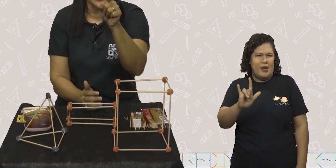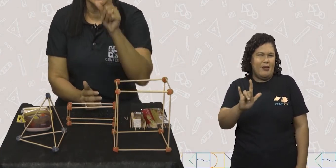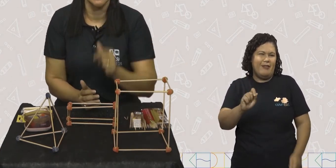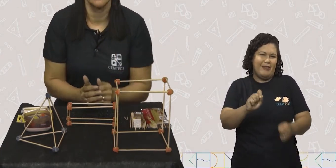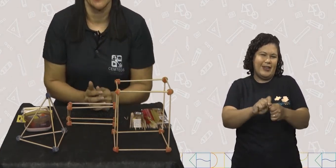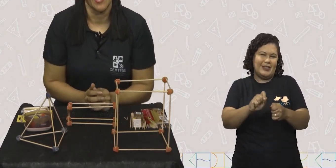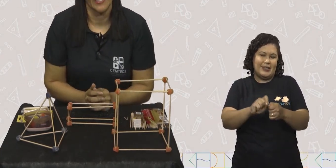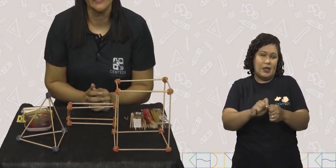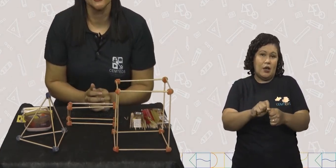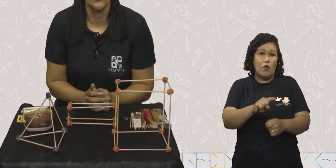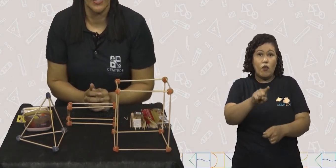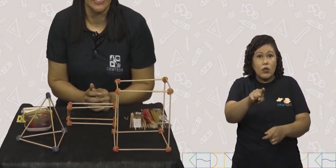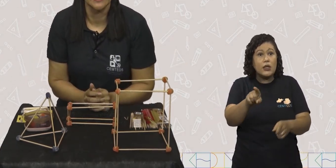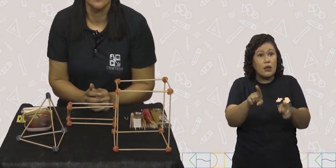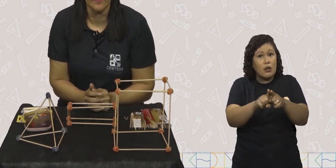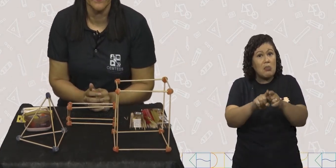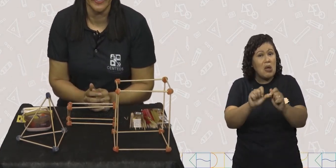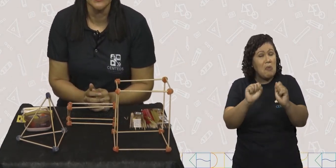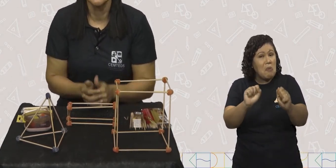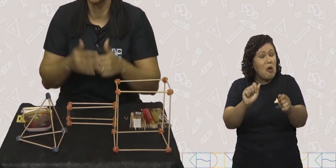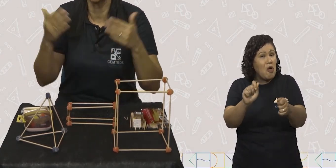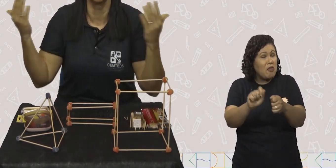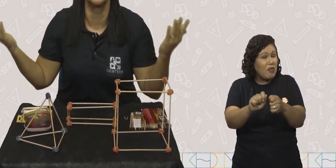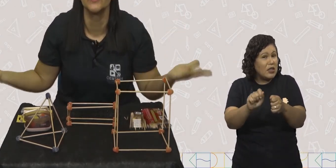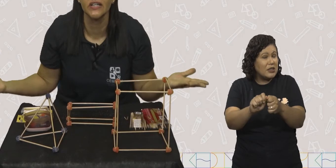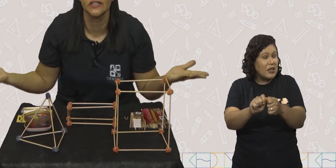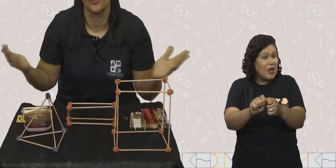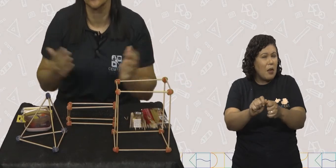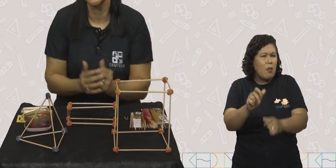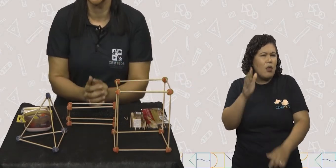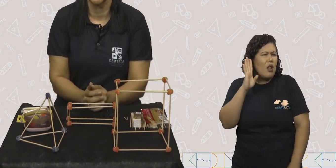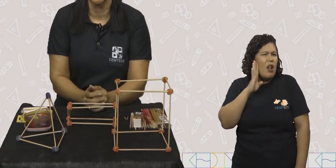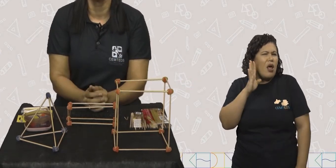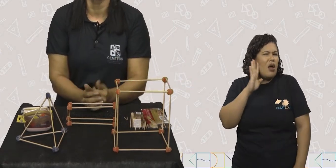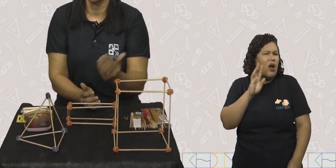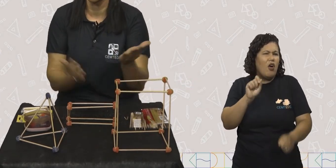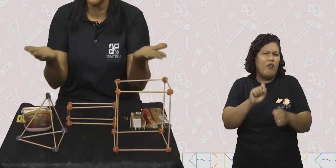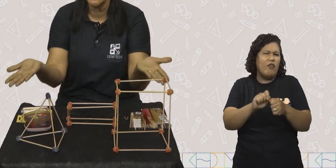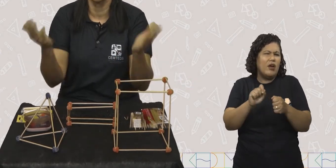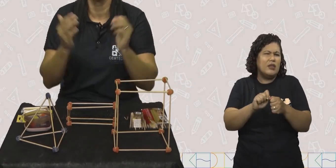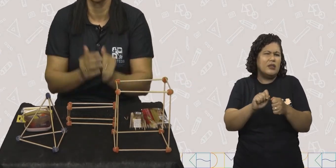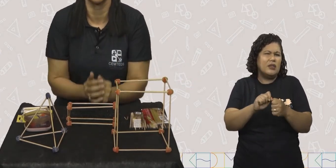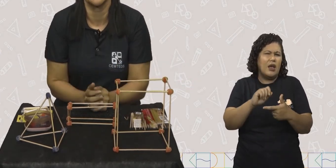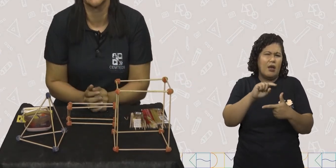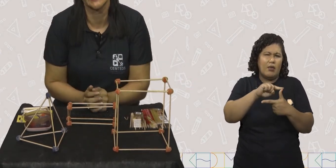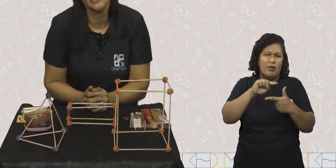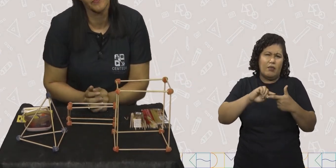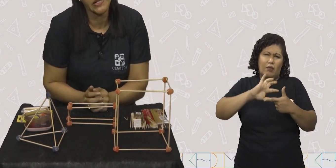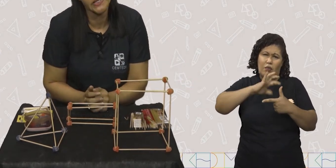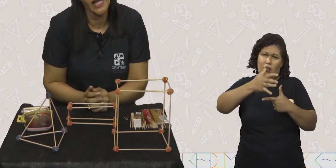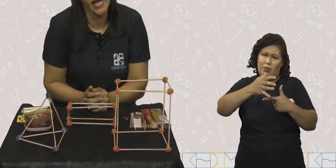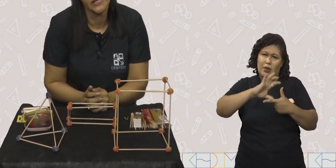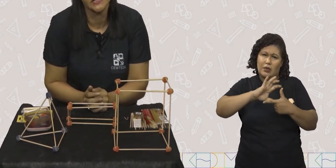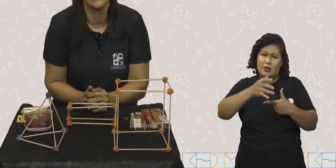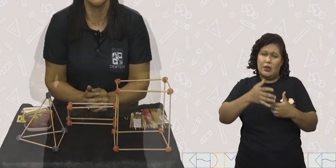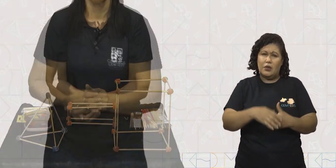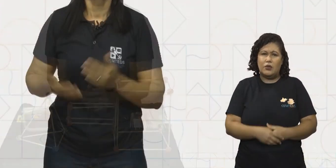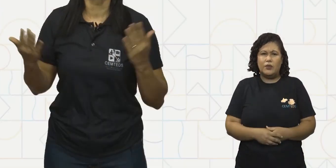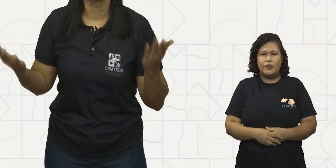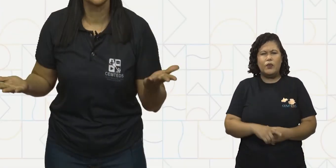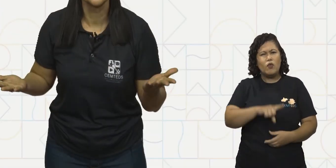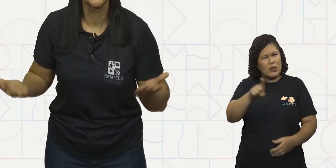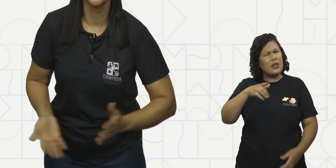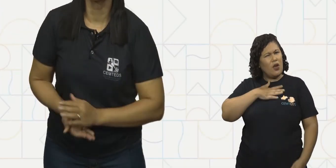Agora você aí na sua casa também se divirta construindo as figuras geométricas espaciais.